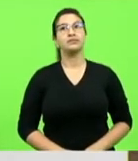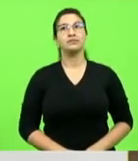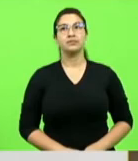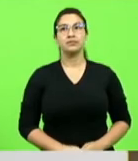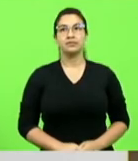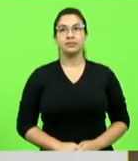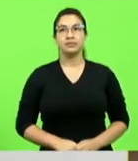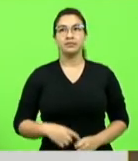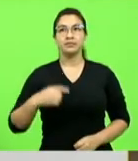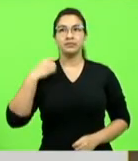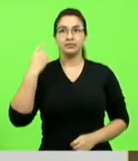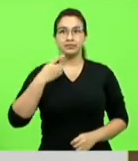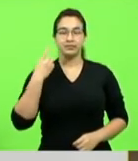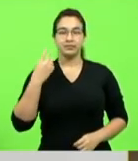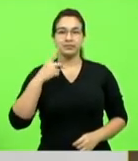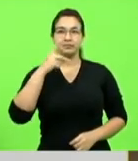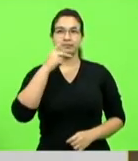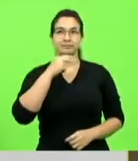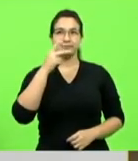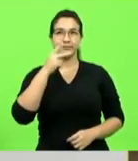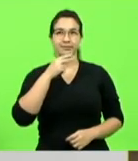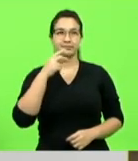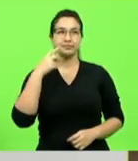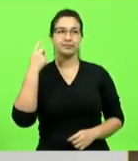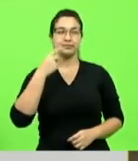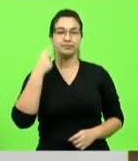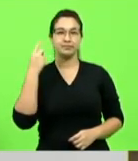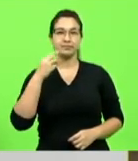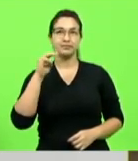deputado Kennedy Nunes deputada Marlene